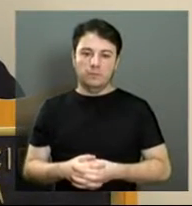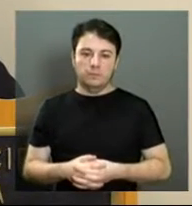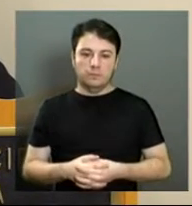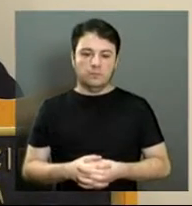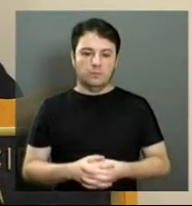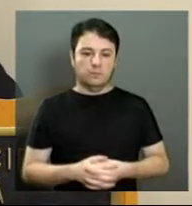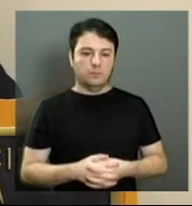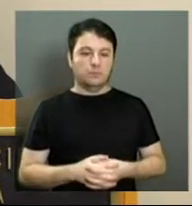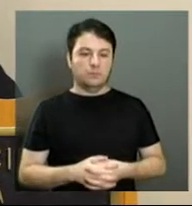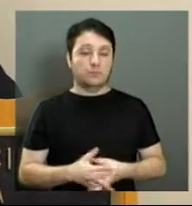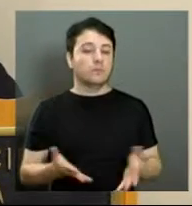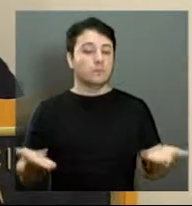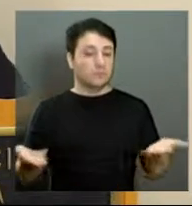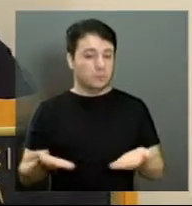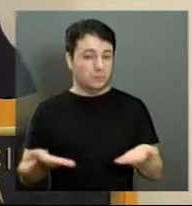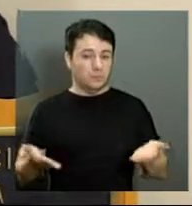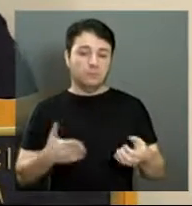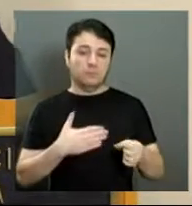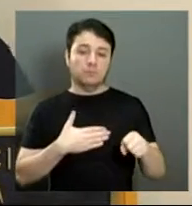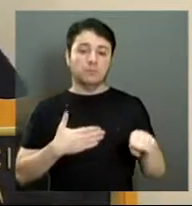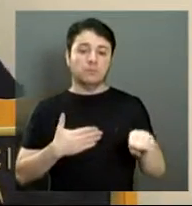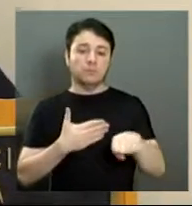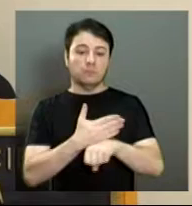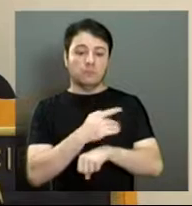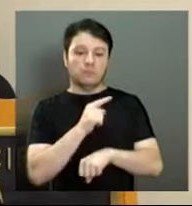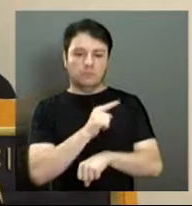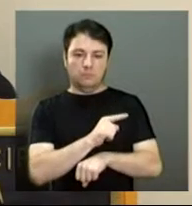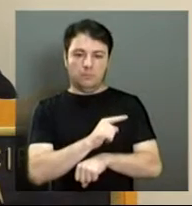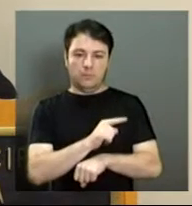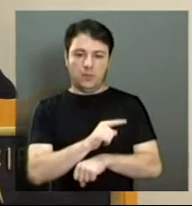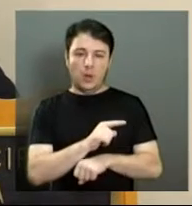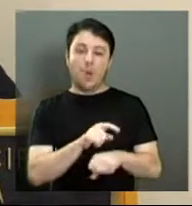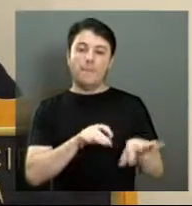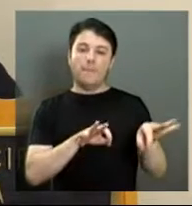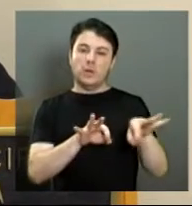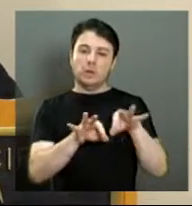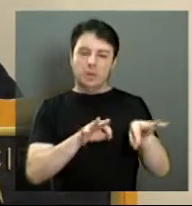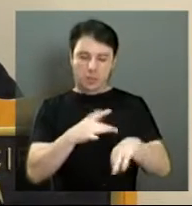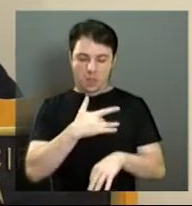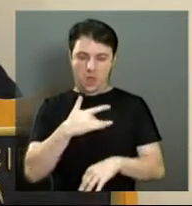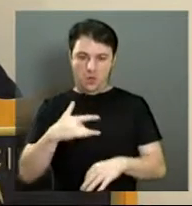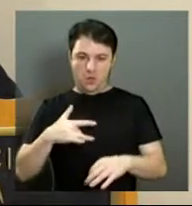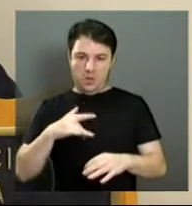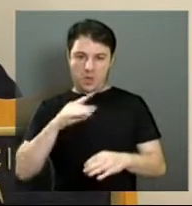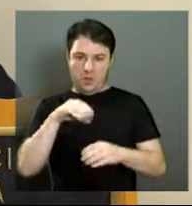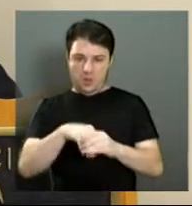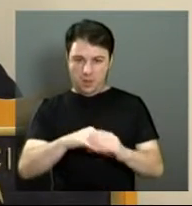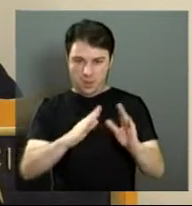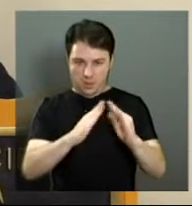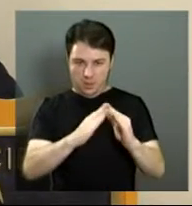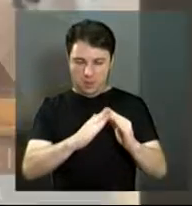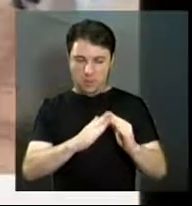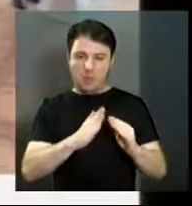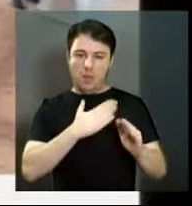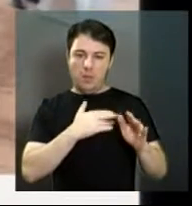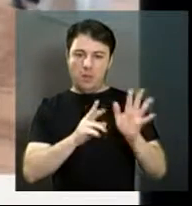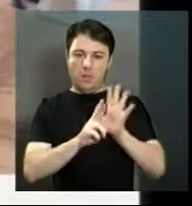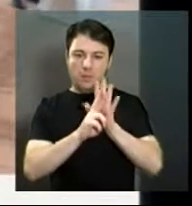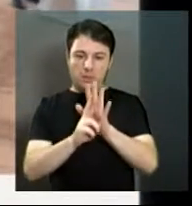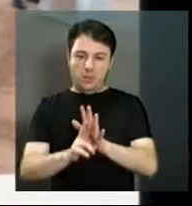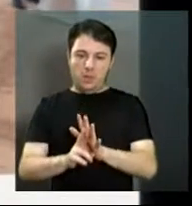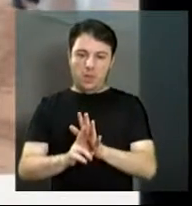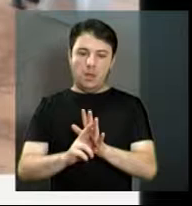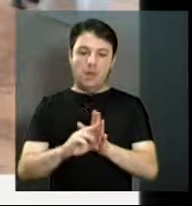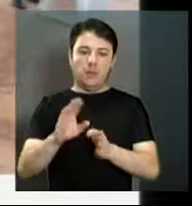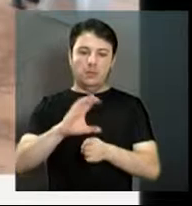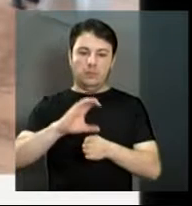Participei da data de hoje do programa Saúde em Casa, representando a Câmara Municipal de Araraquara,